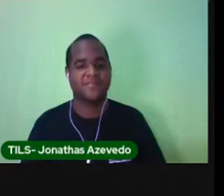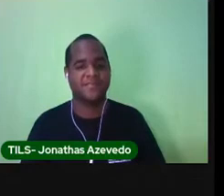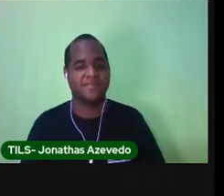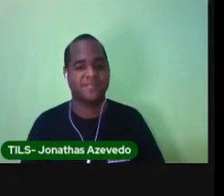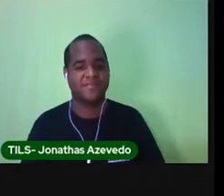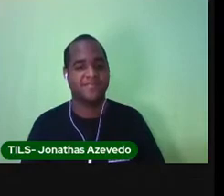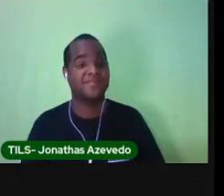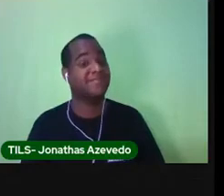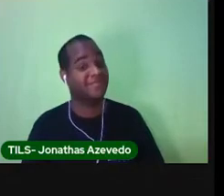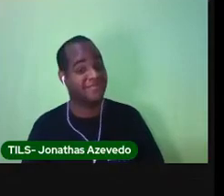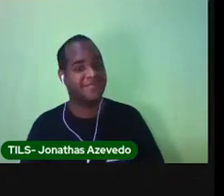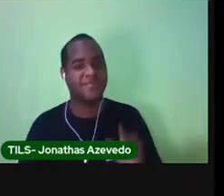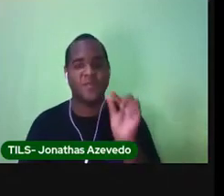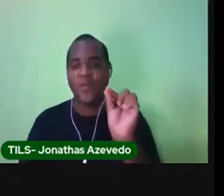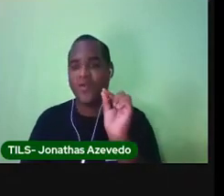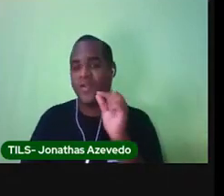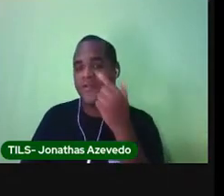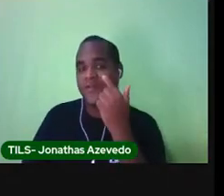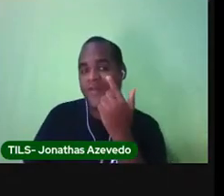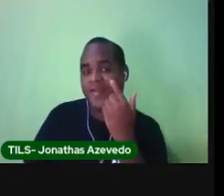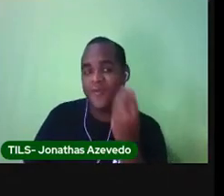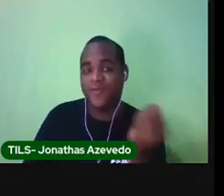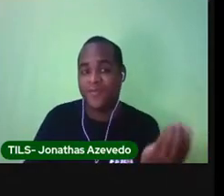O que você está vendo?